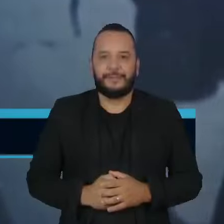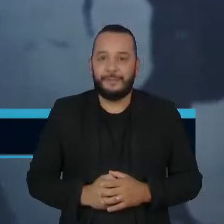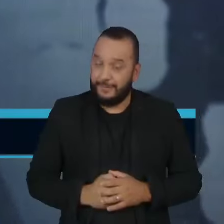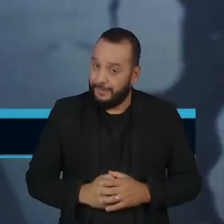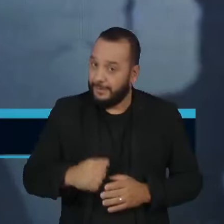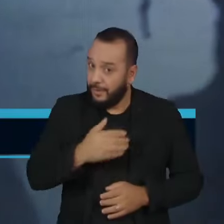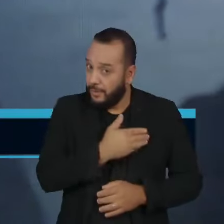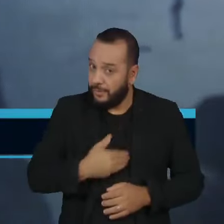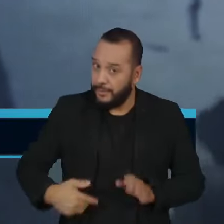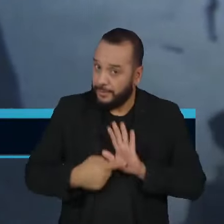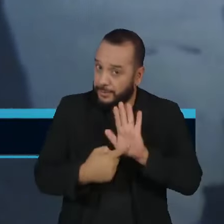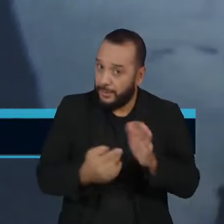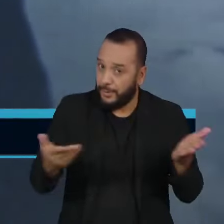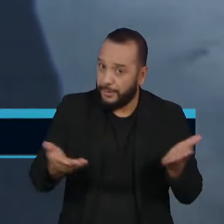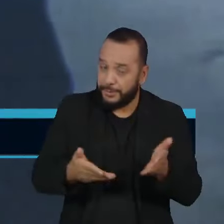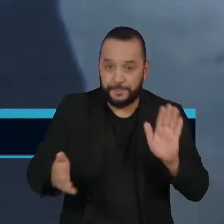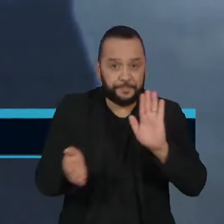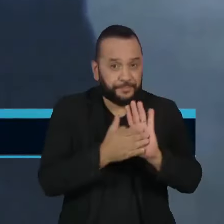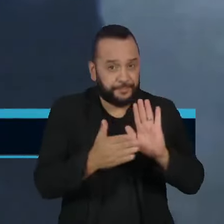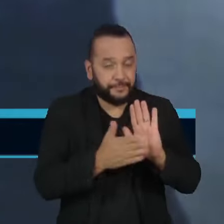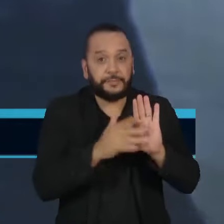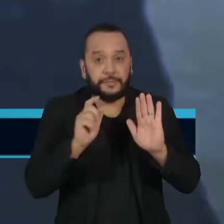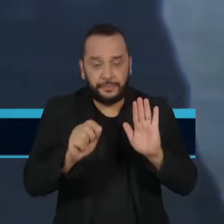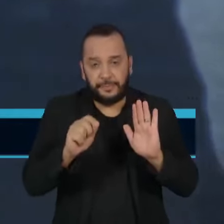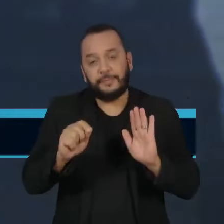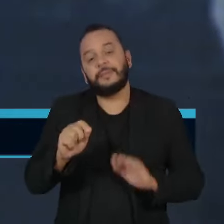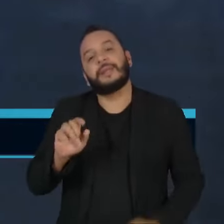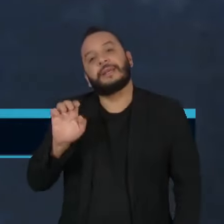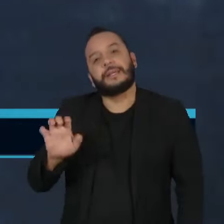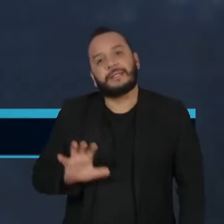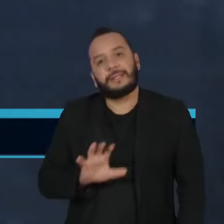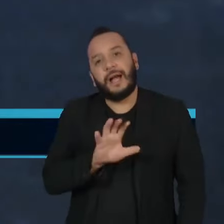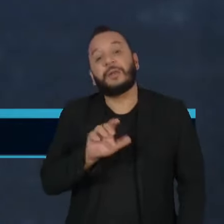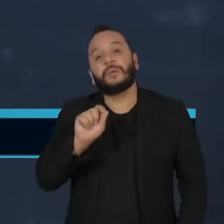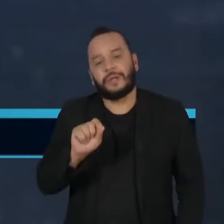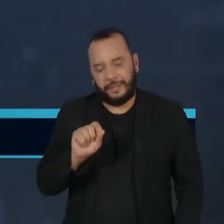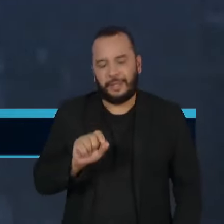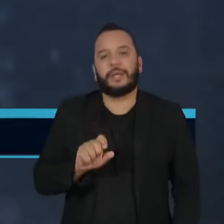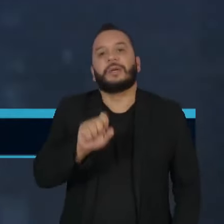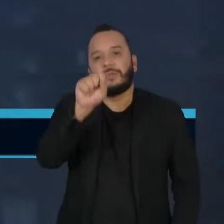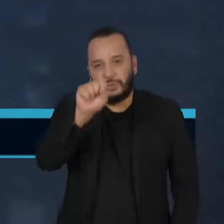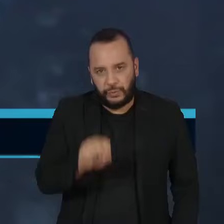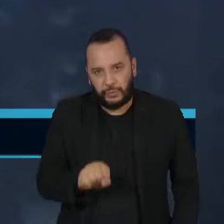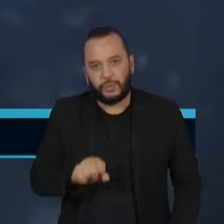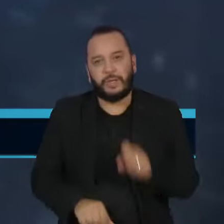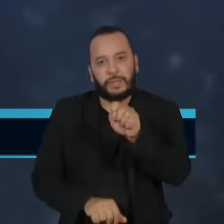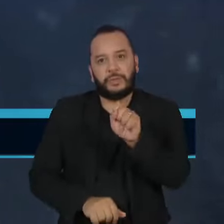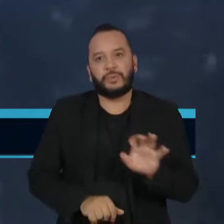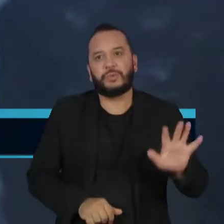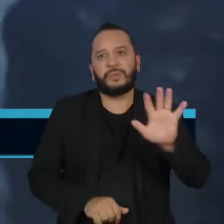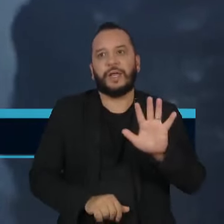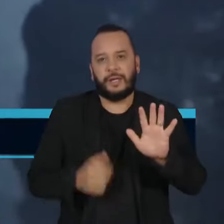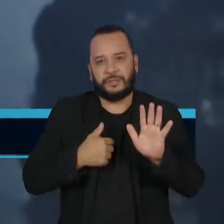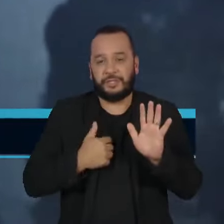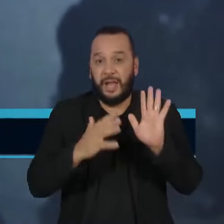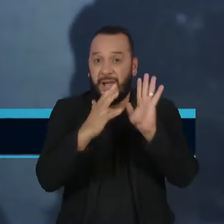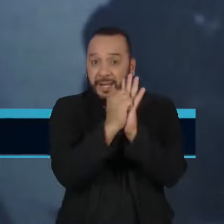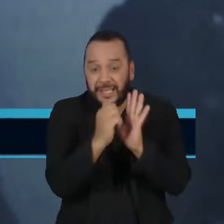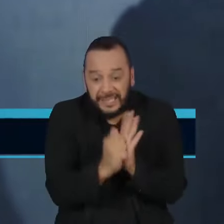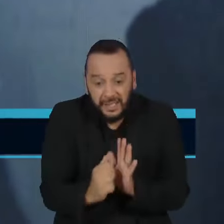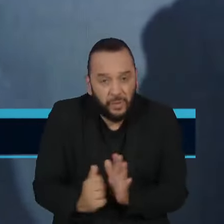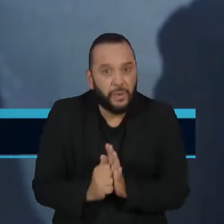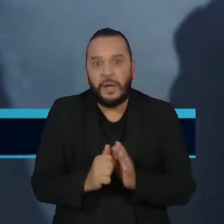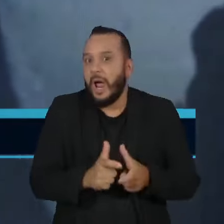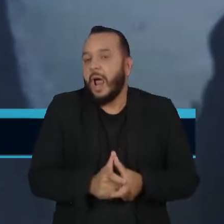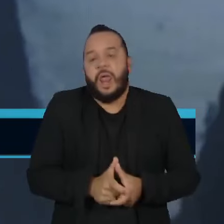O governo apresentou hoje uma proposta para que estados do Sul e do Sudeste tripliquem o número de matrículas no ensino médio técnico